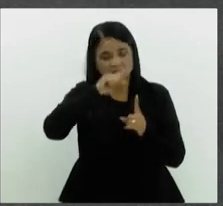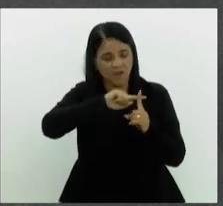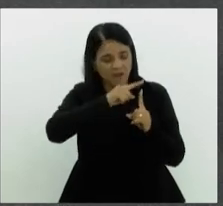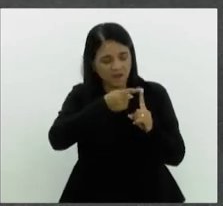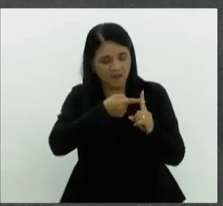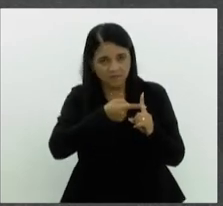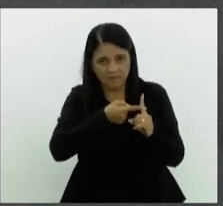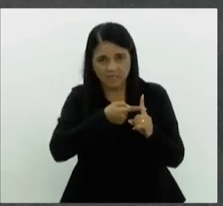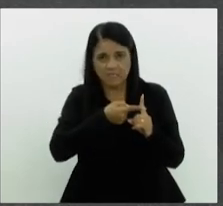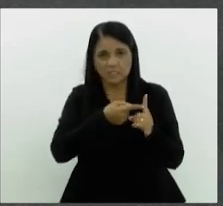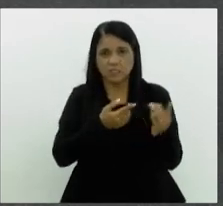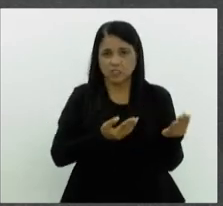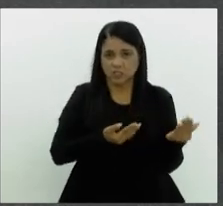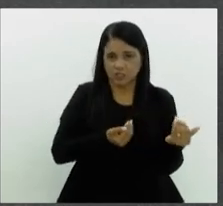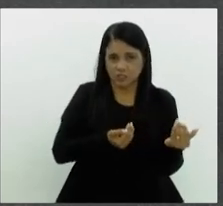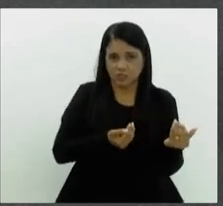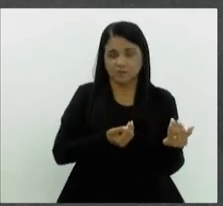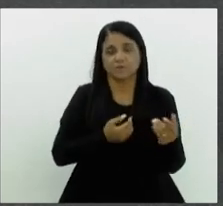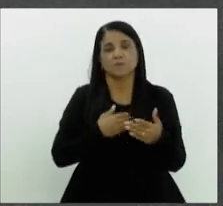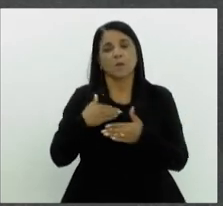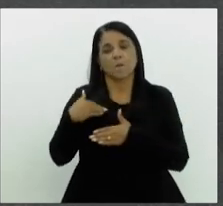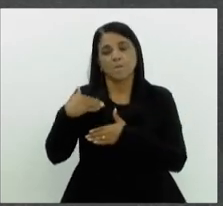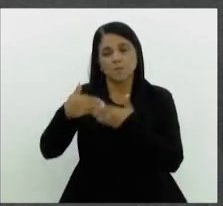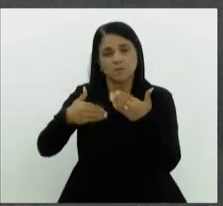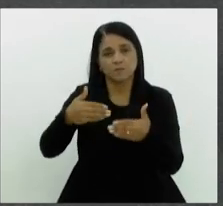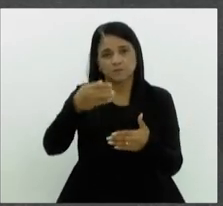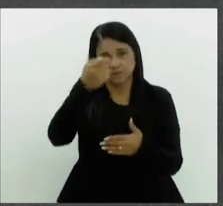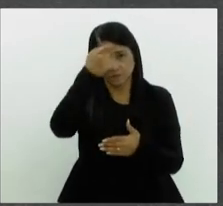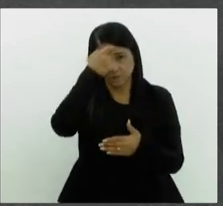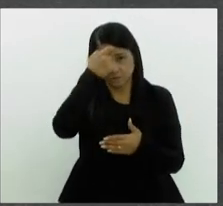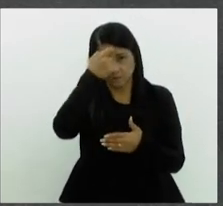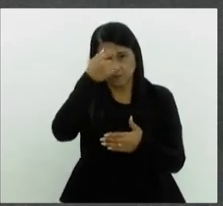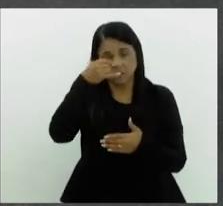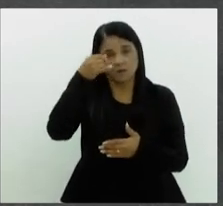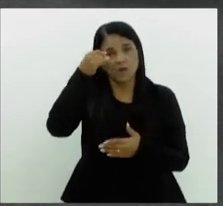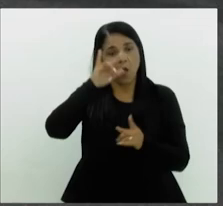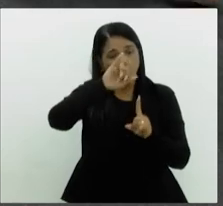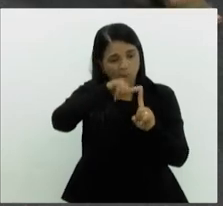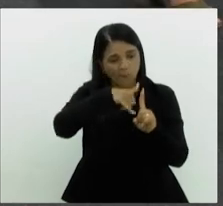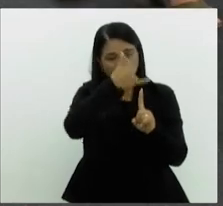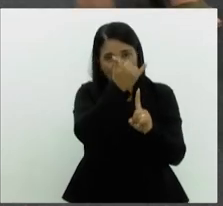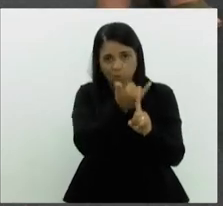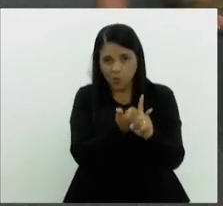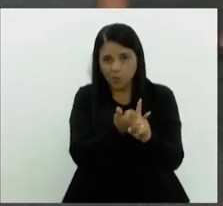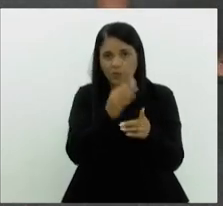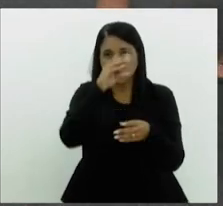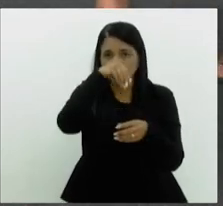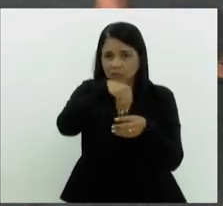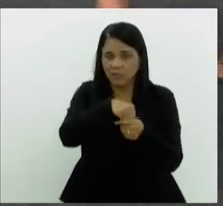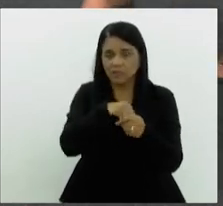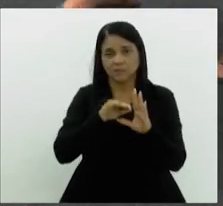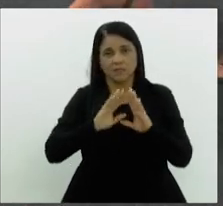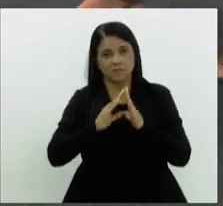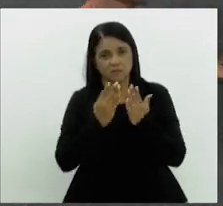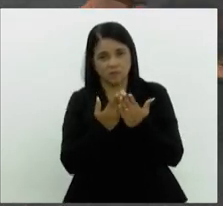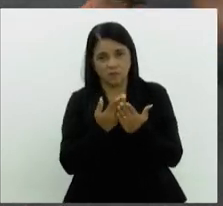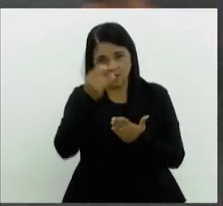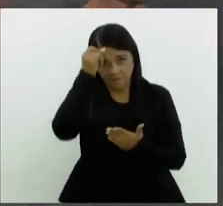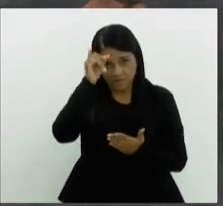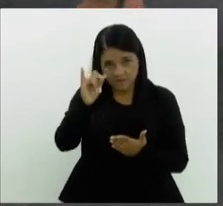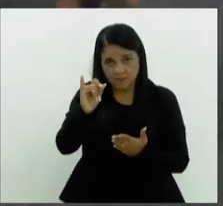prematura, processos de conscientização e combate ao bullying na escola, e aí nós